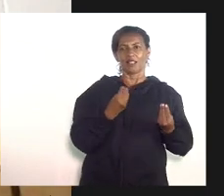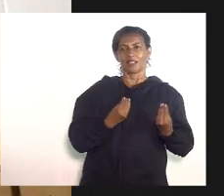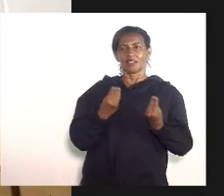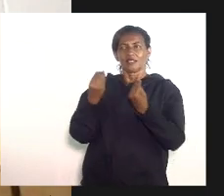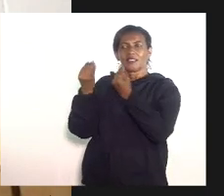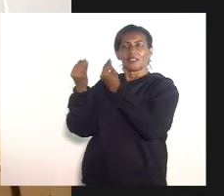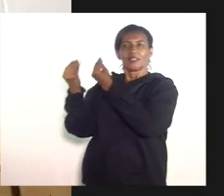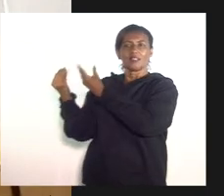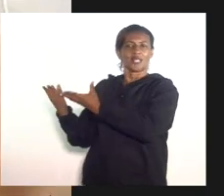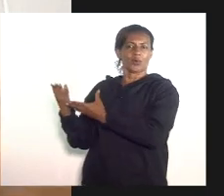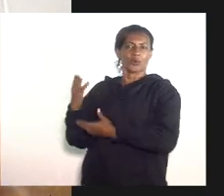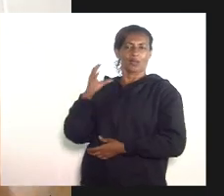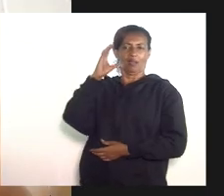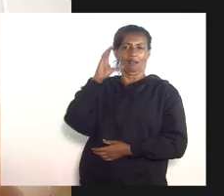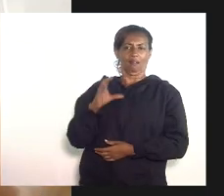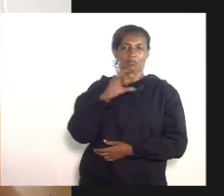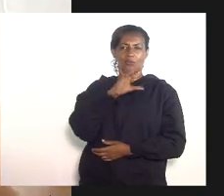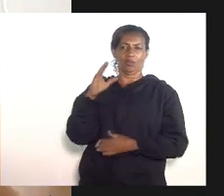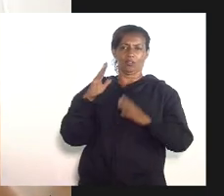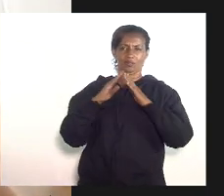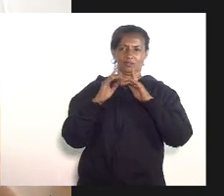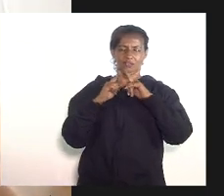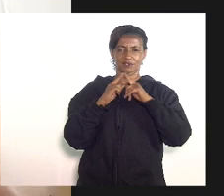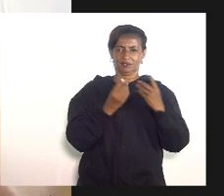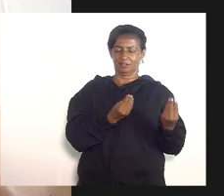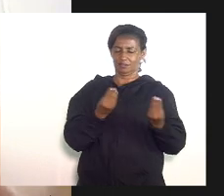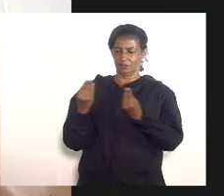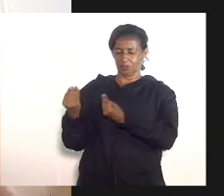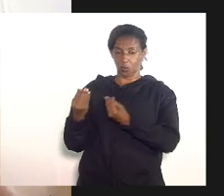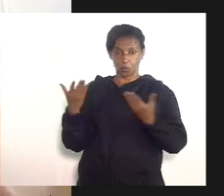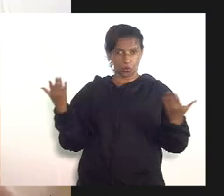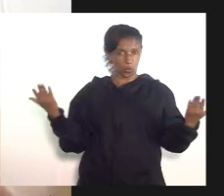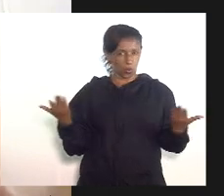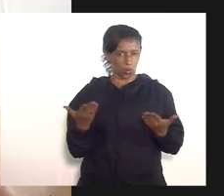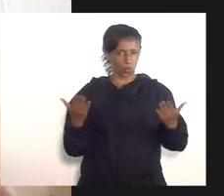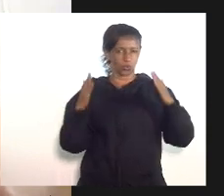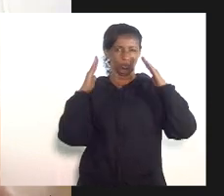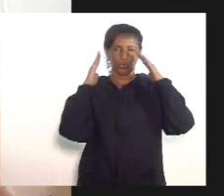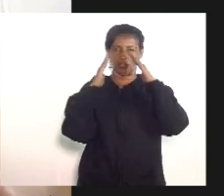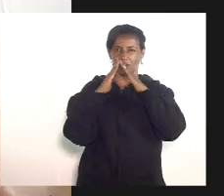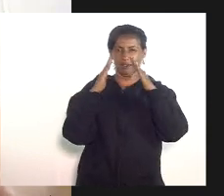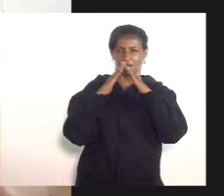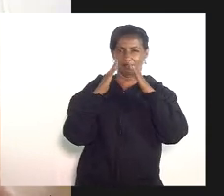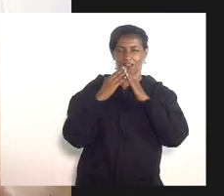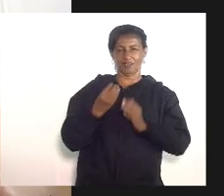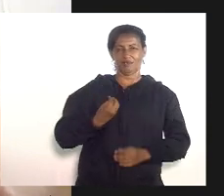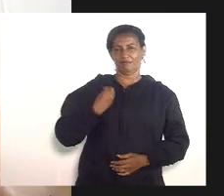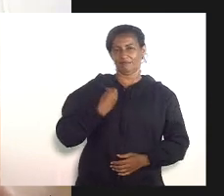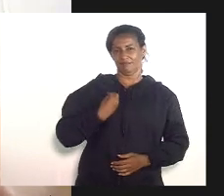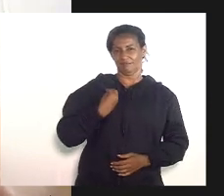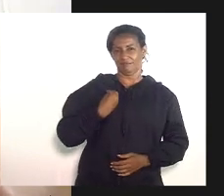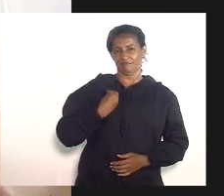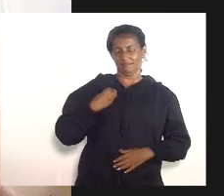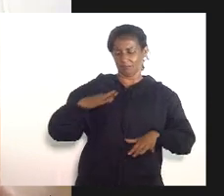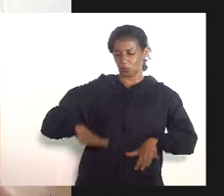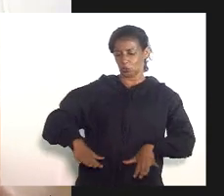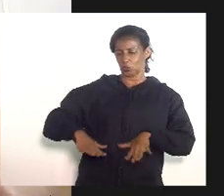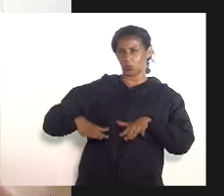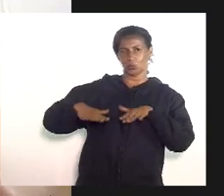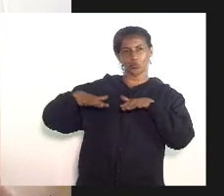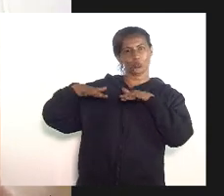atualmente a residência onde Eufrásia passou parte de sua vida a casa da era